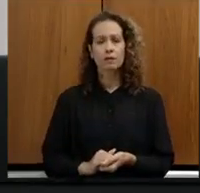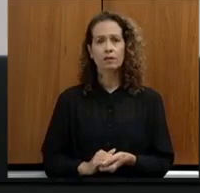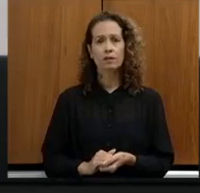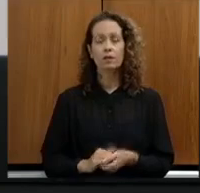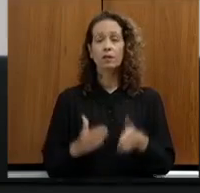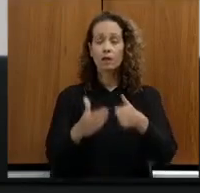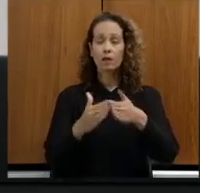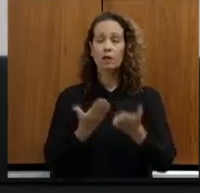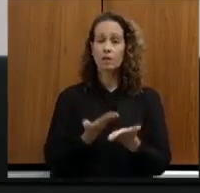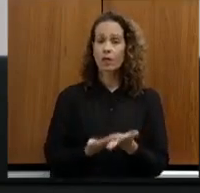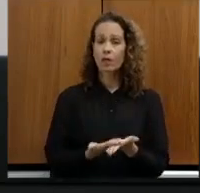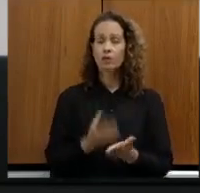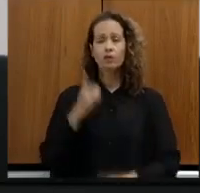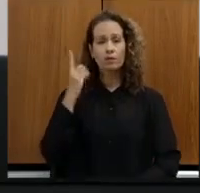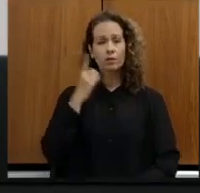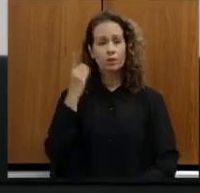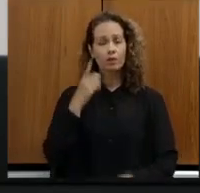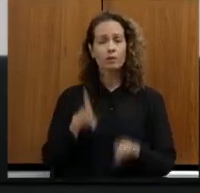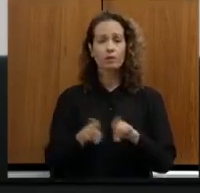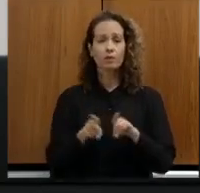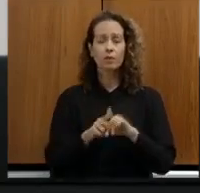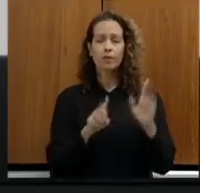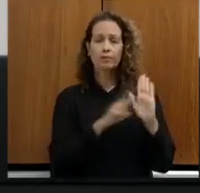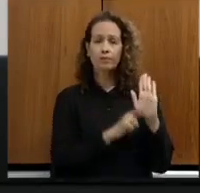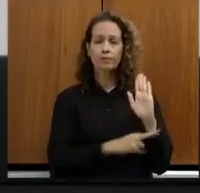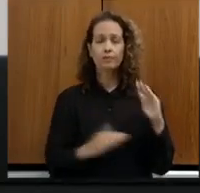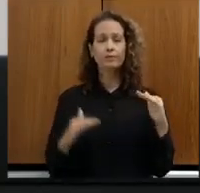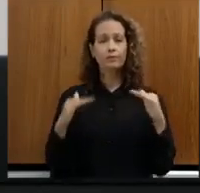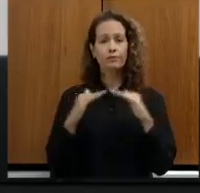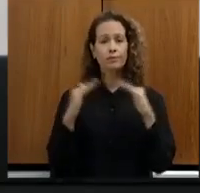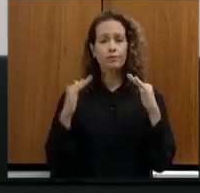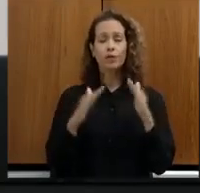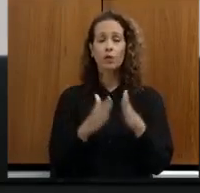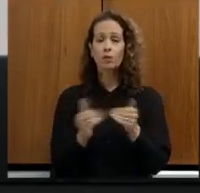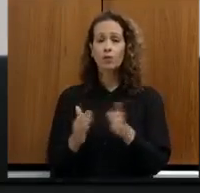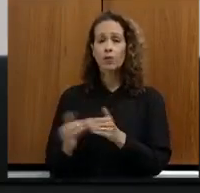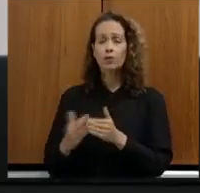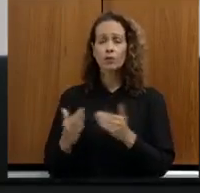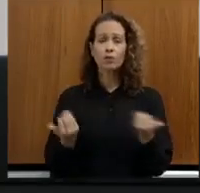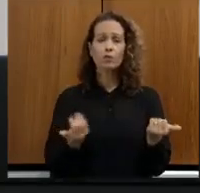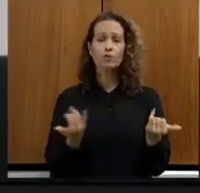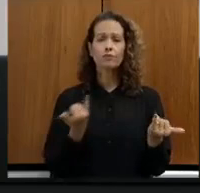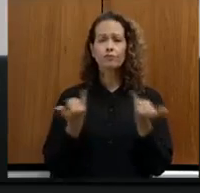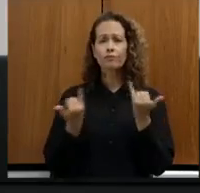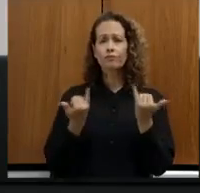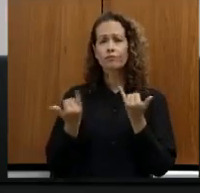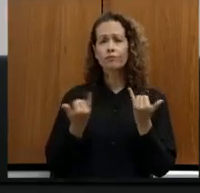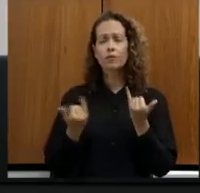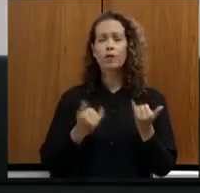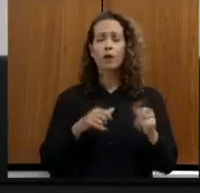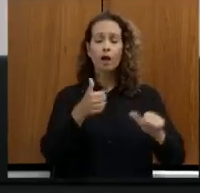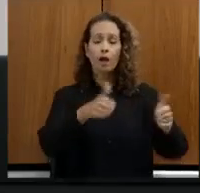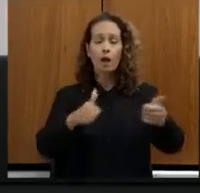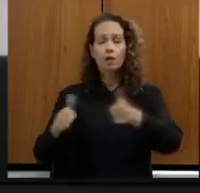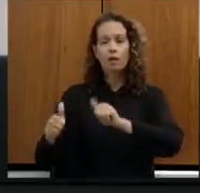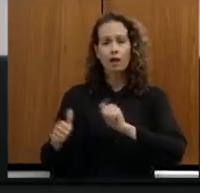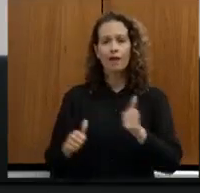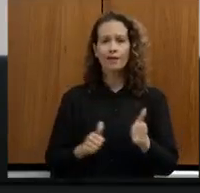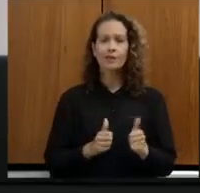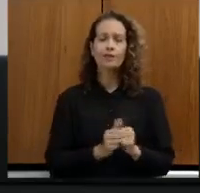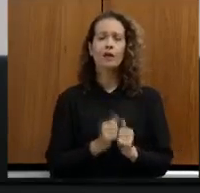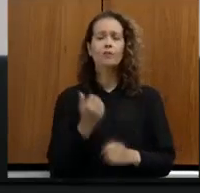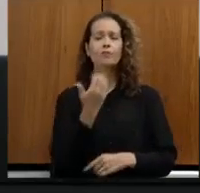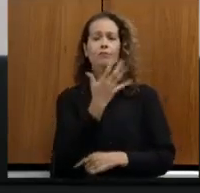Requerimento deputado nos termos regimentais requer que seja encaminhado a CEMAT pedido de providências para que dê seriedade à análise do processo de licenciamento ambiental da usina